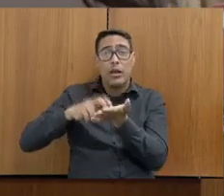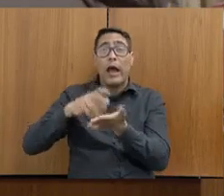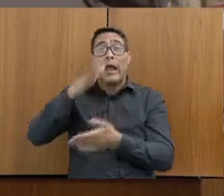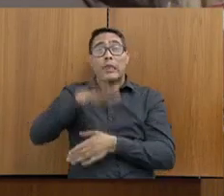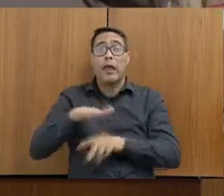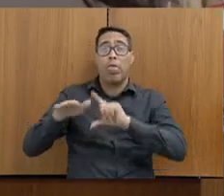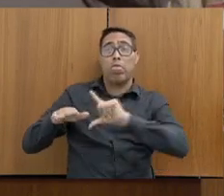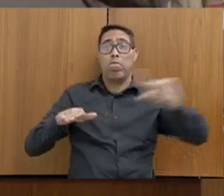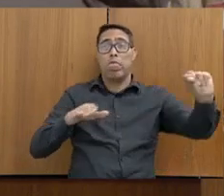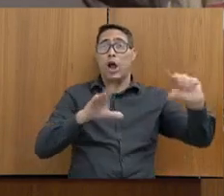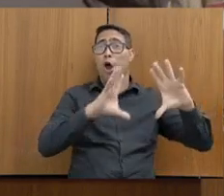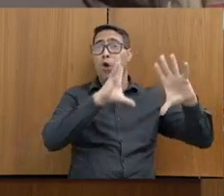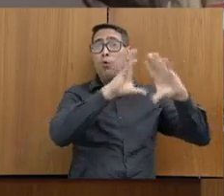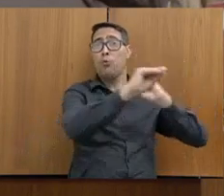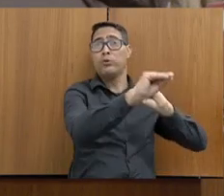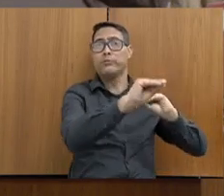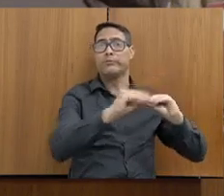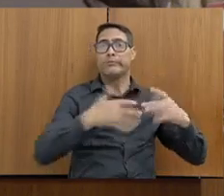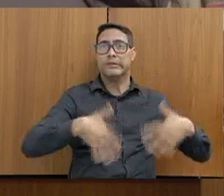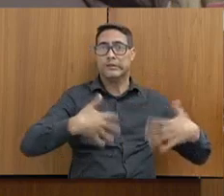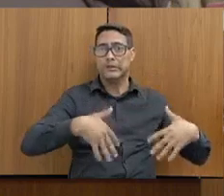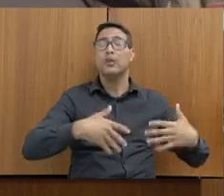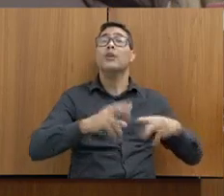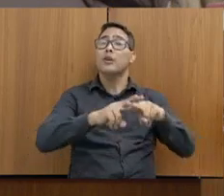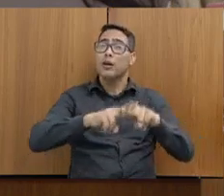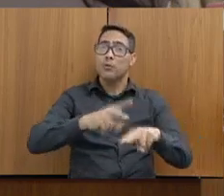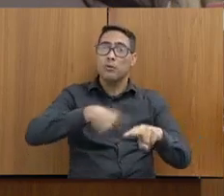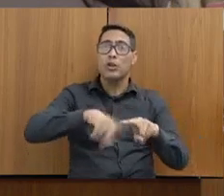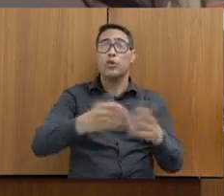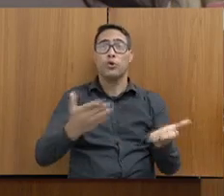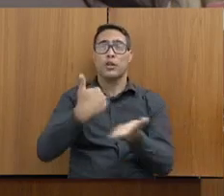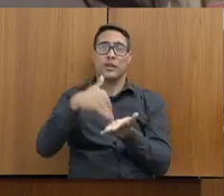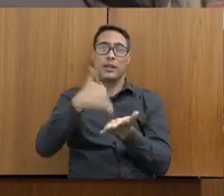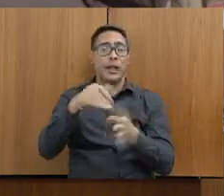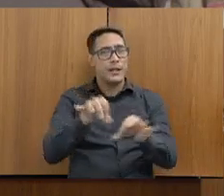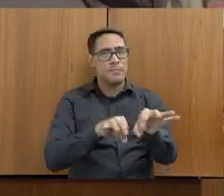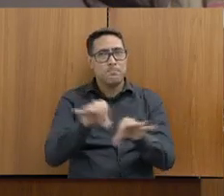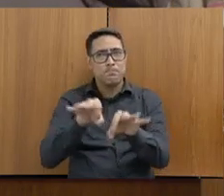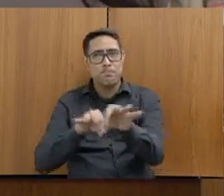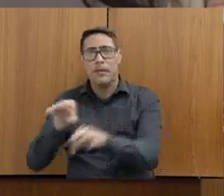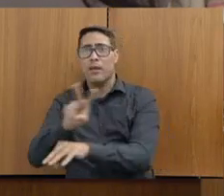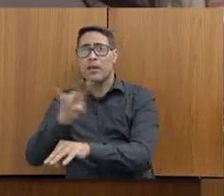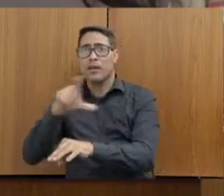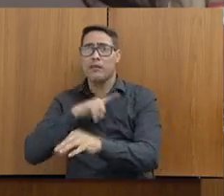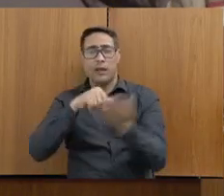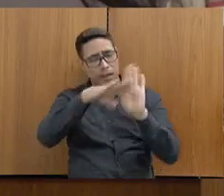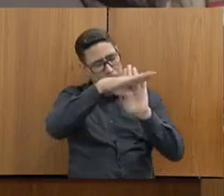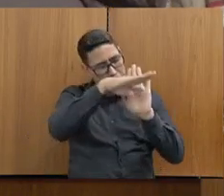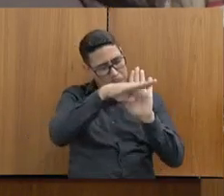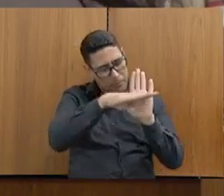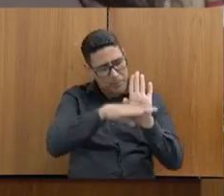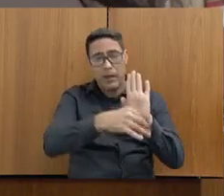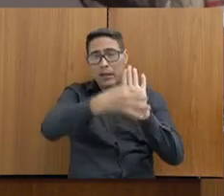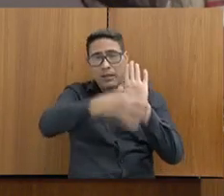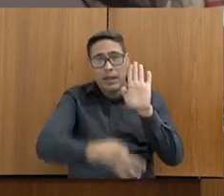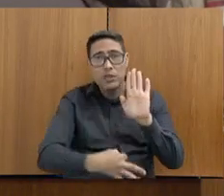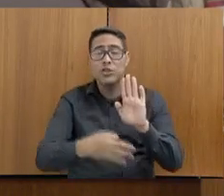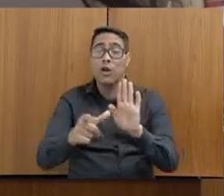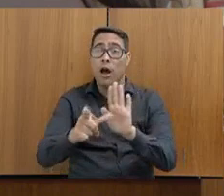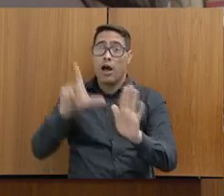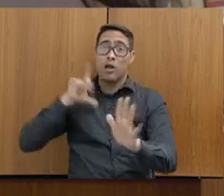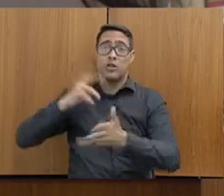característica que a secretaria se preocupa e agora a gente vai ter critérios objetivos para que possa acolher um preso na APAC, porque senão